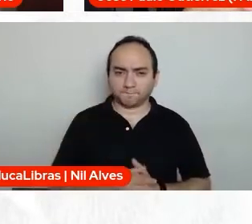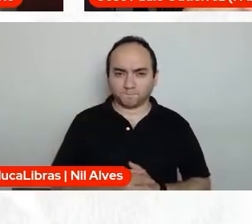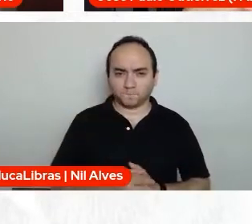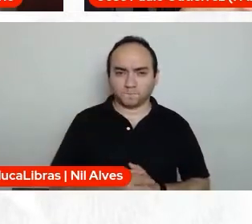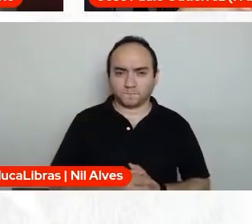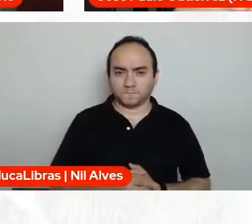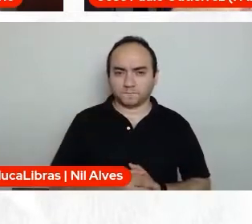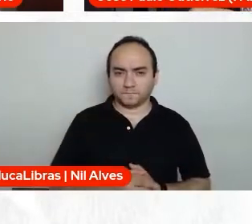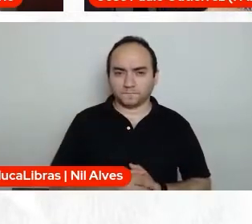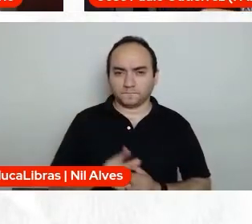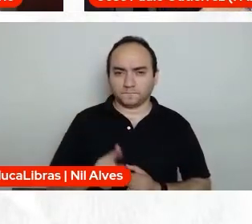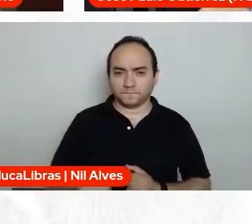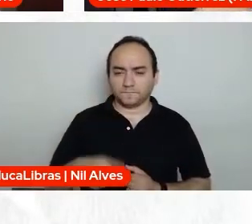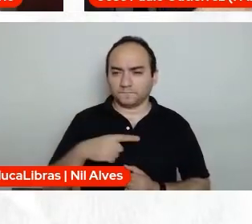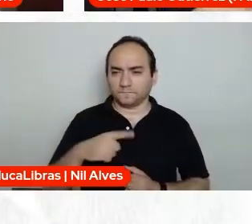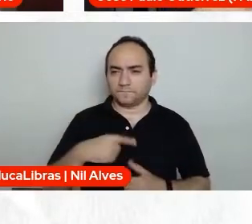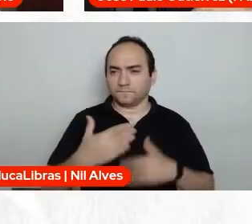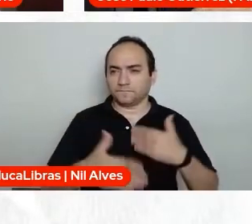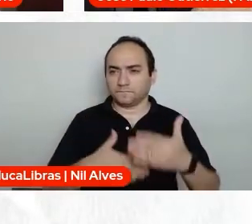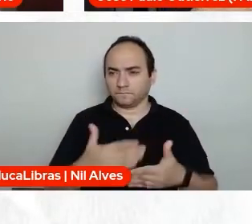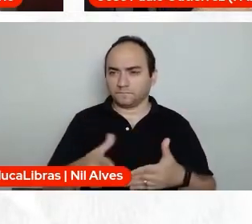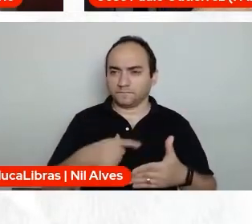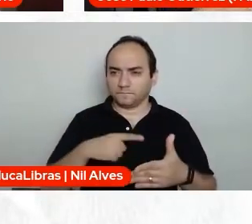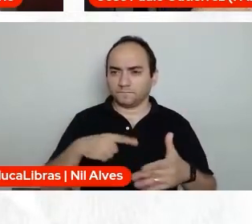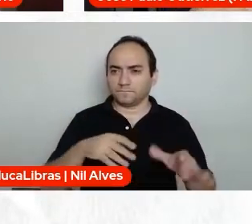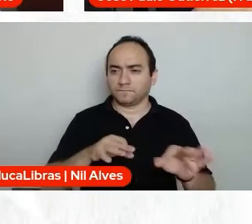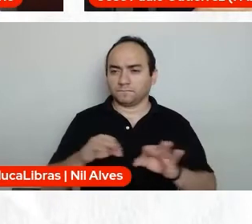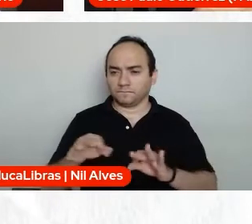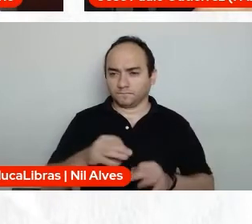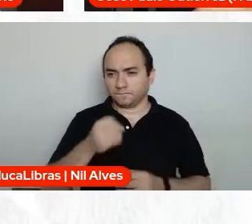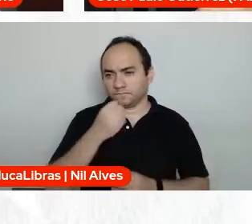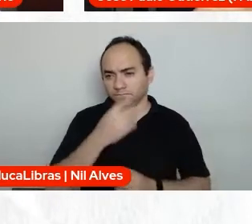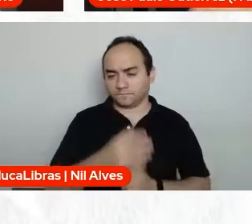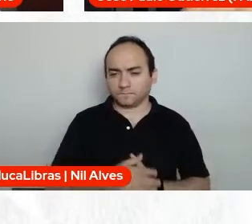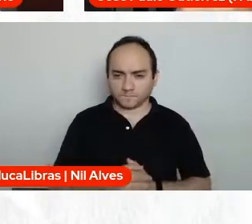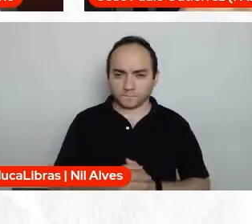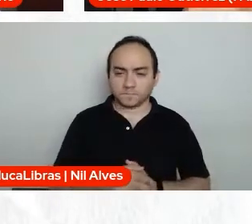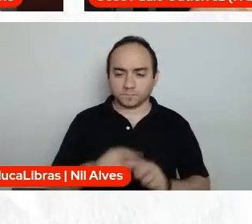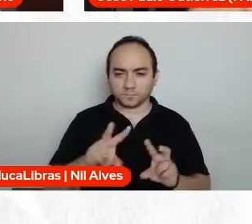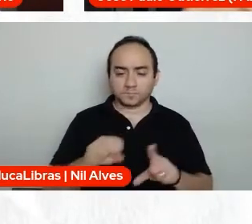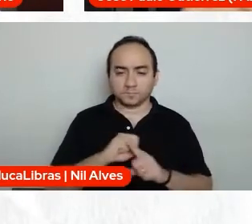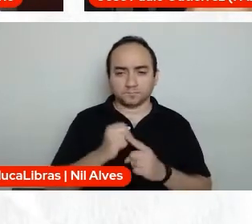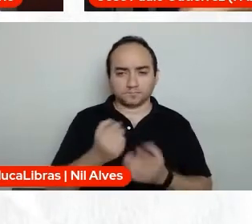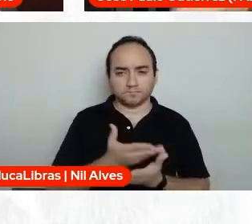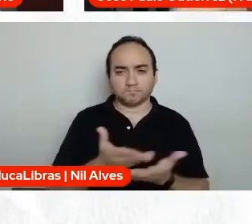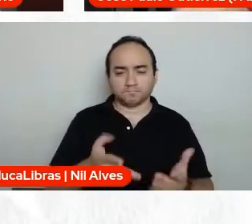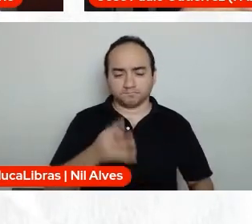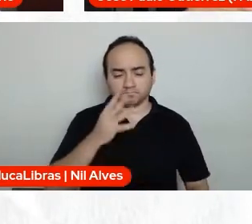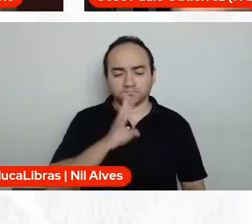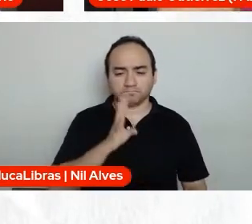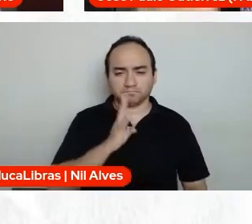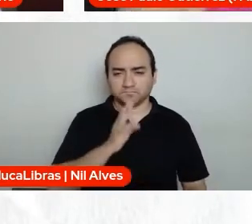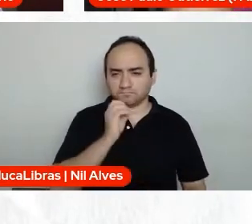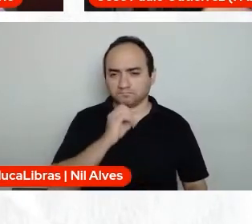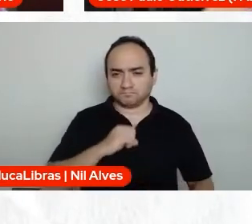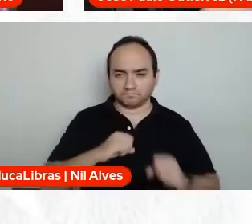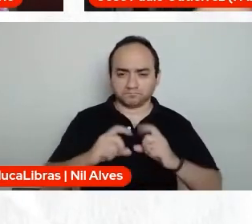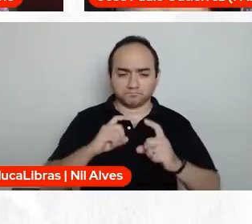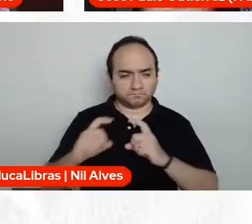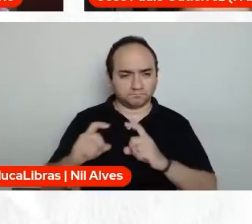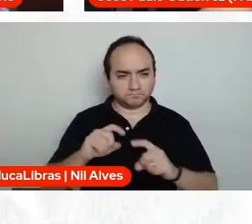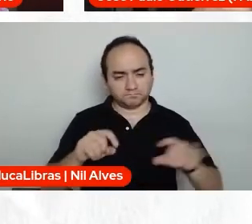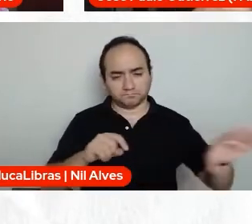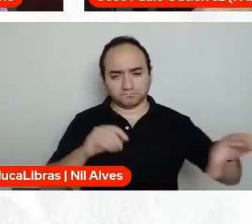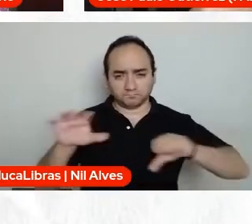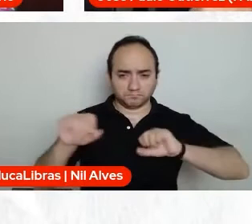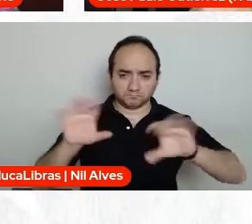discussões e o desenvolvimento das temáticas da comunidade. e, então, acho muito interessante manter esse diálogo, abrir, chamar a gente,